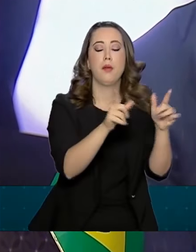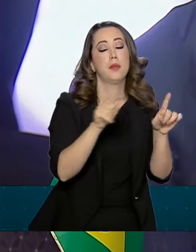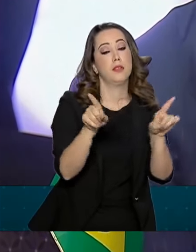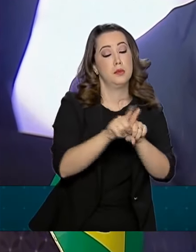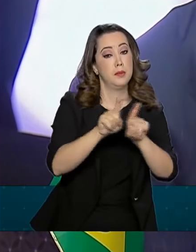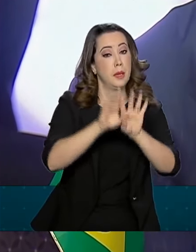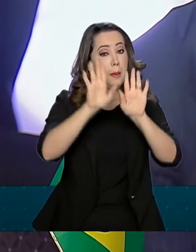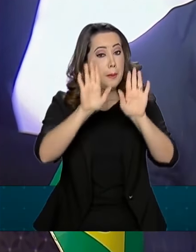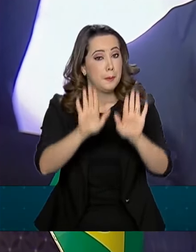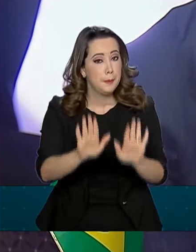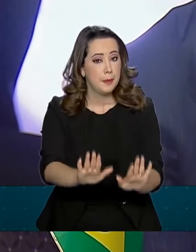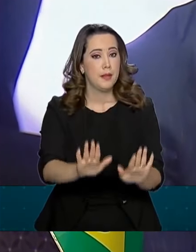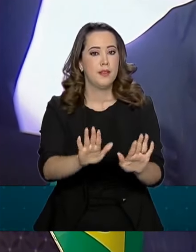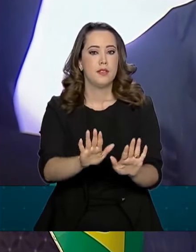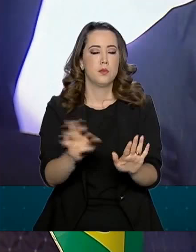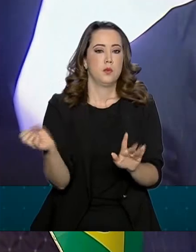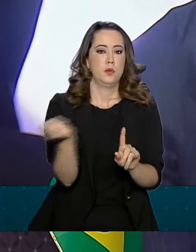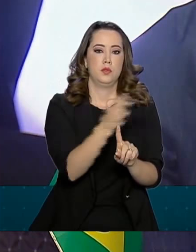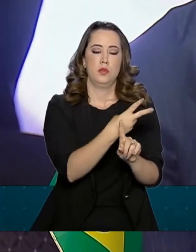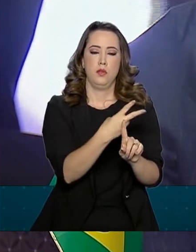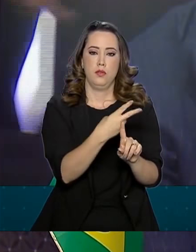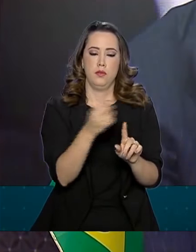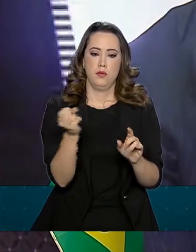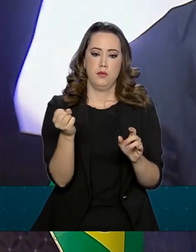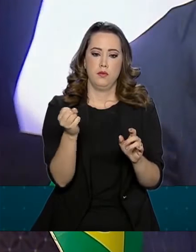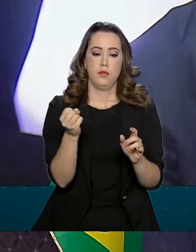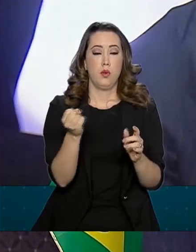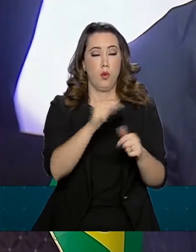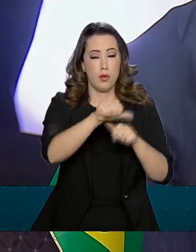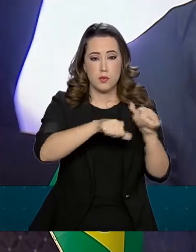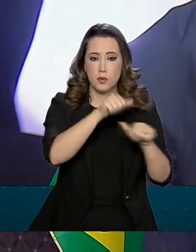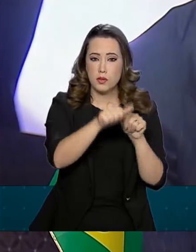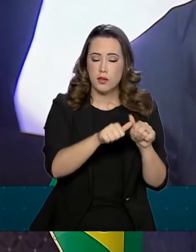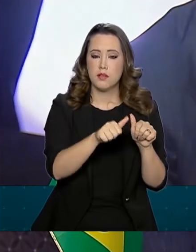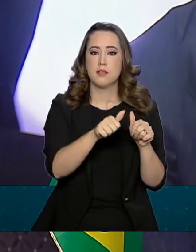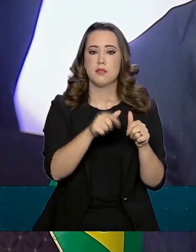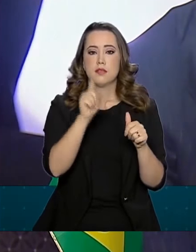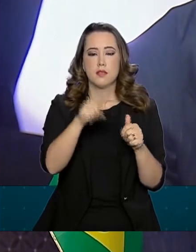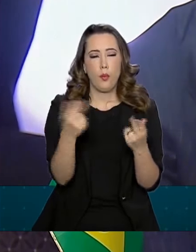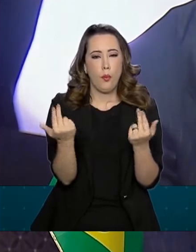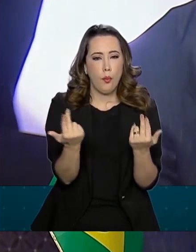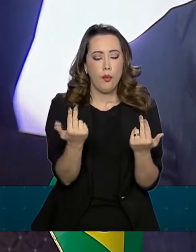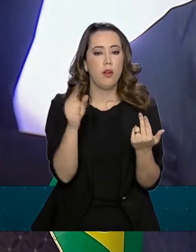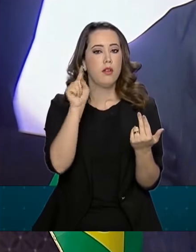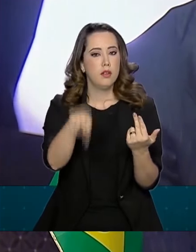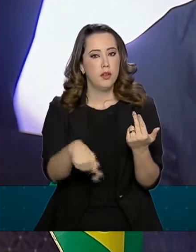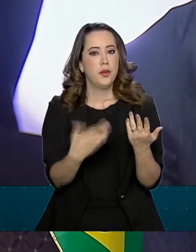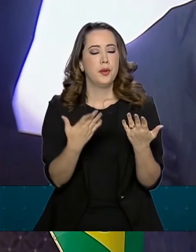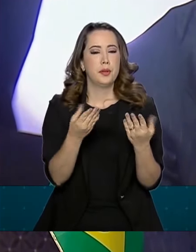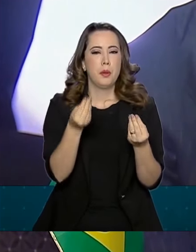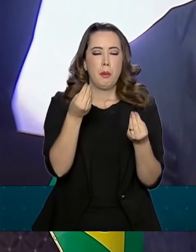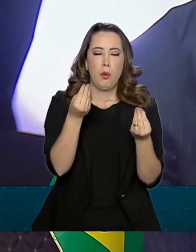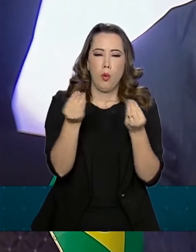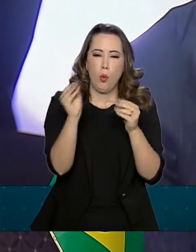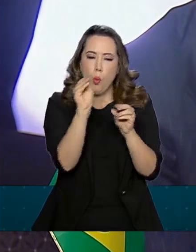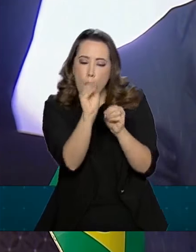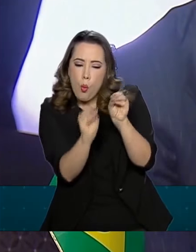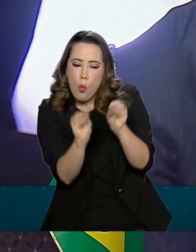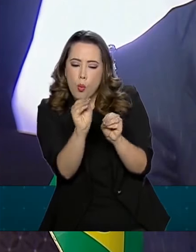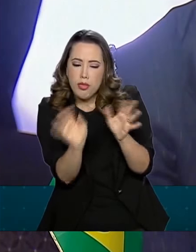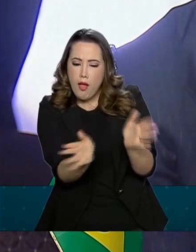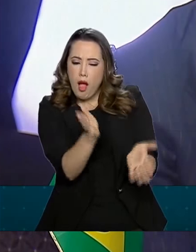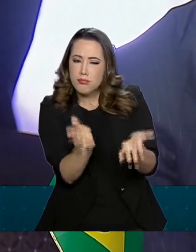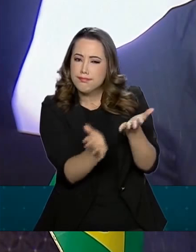Apesar da reforma ser quase como uma quimioterapia, mas